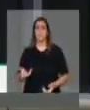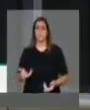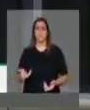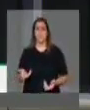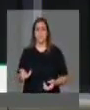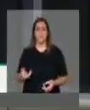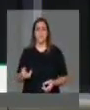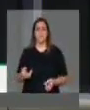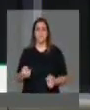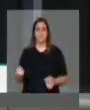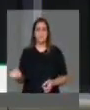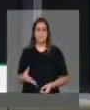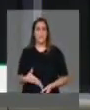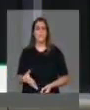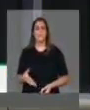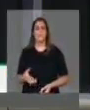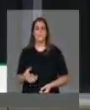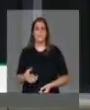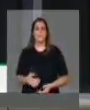muro como...